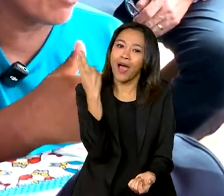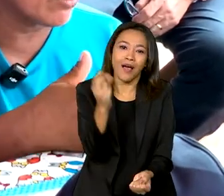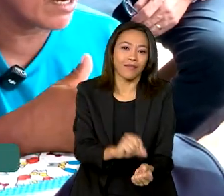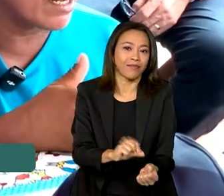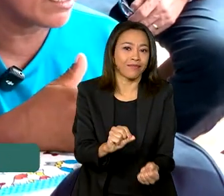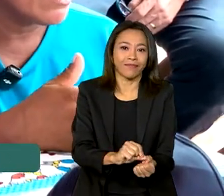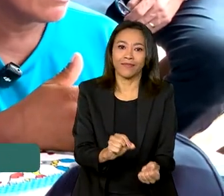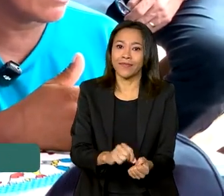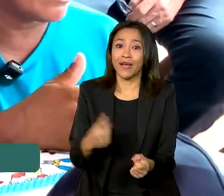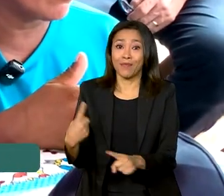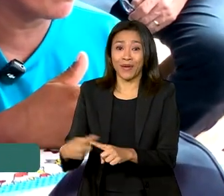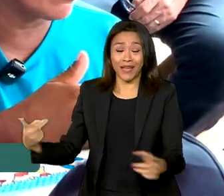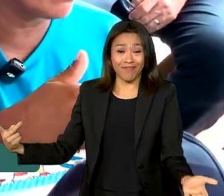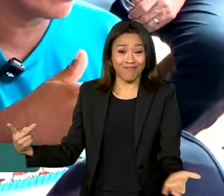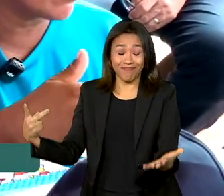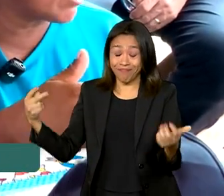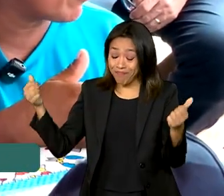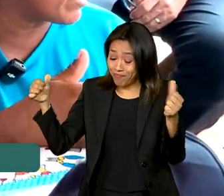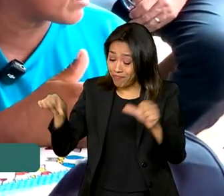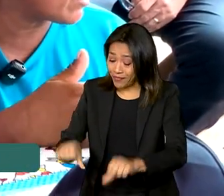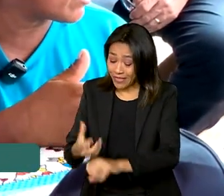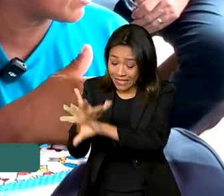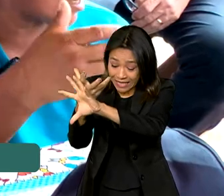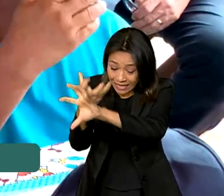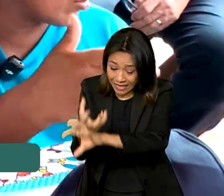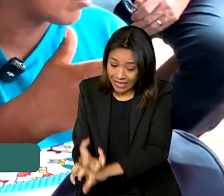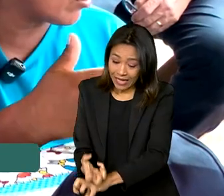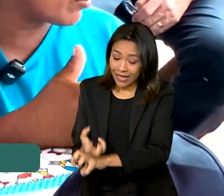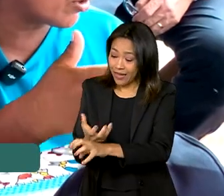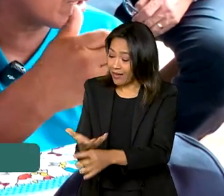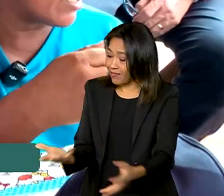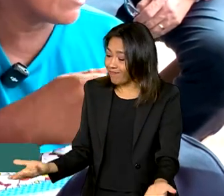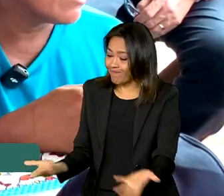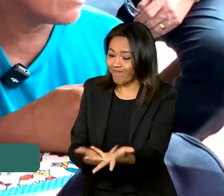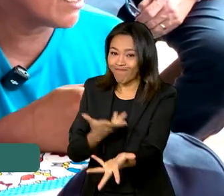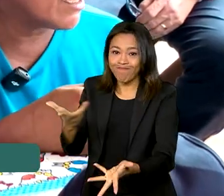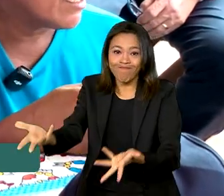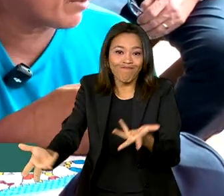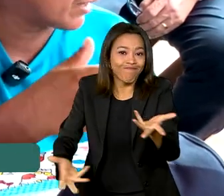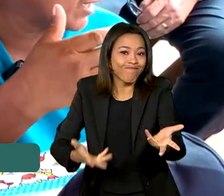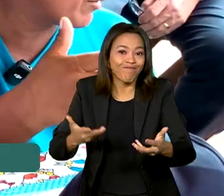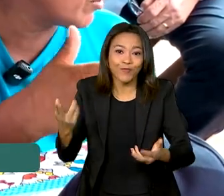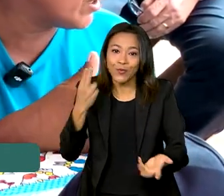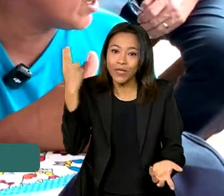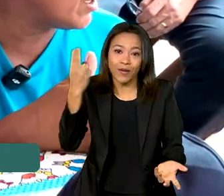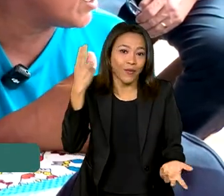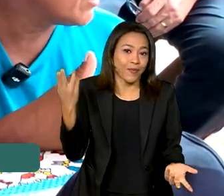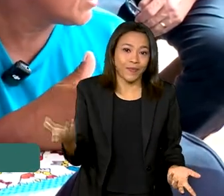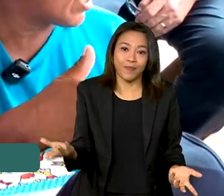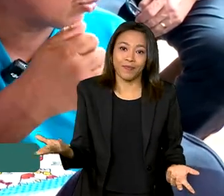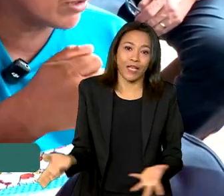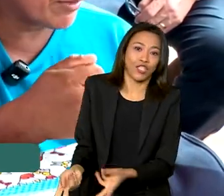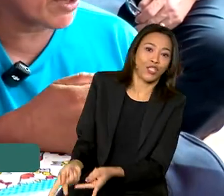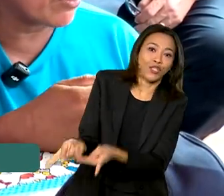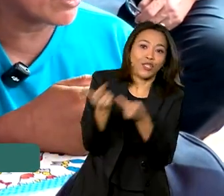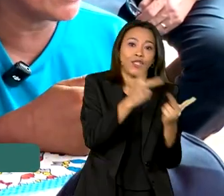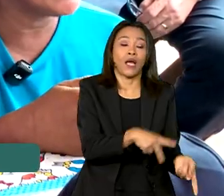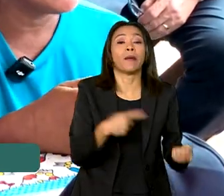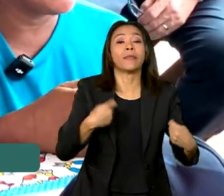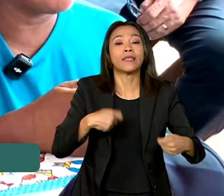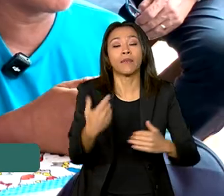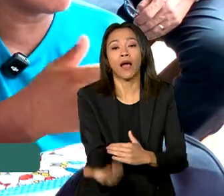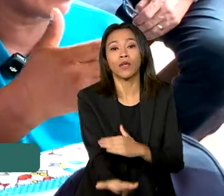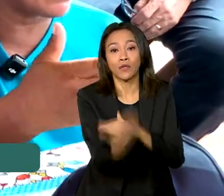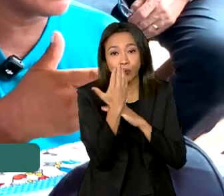vida seca foi muito grande e nós não temos mais essas condições para nós tirar. Precisamos de ajudas para